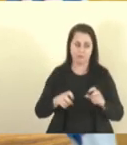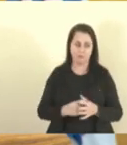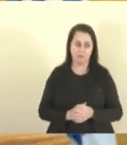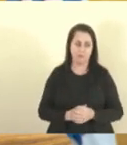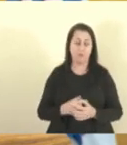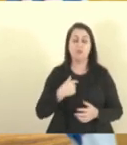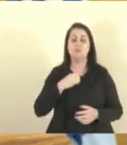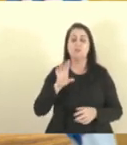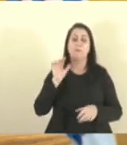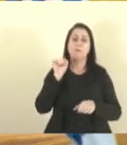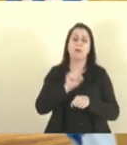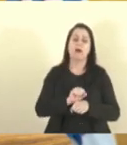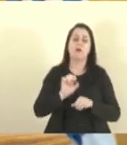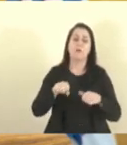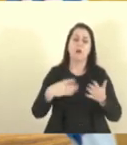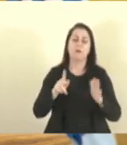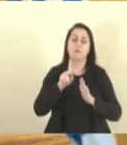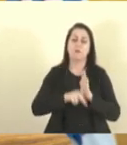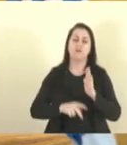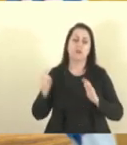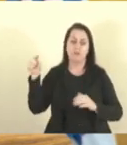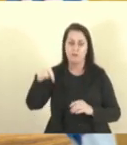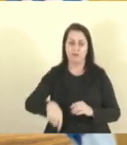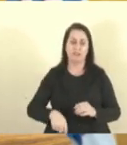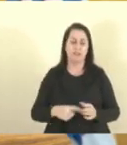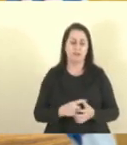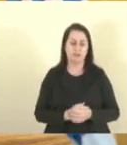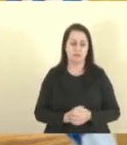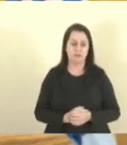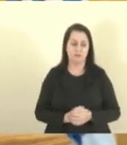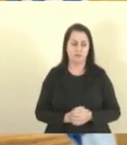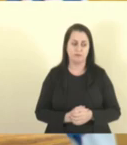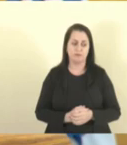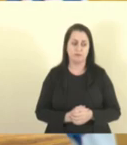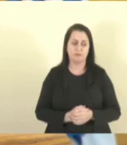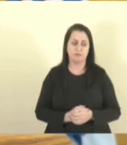parar, quando o projeto vem para cá, eu vou agora,